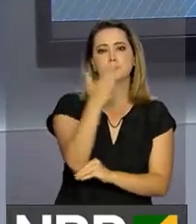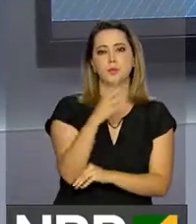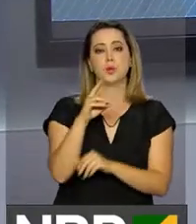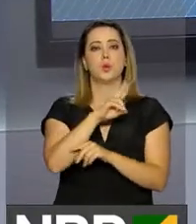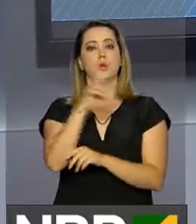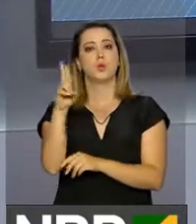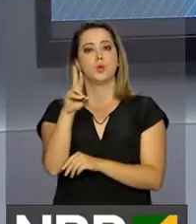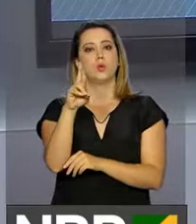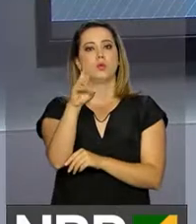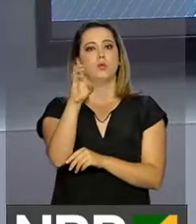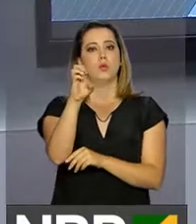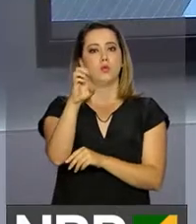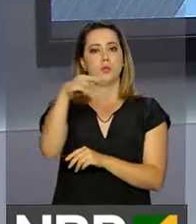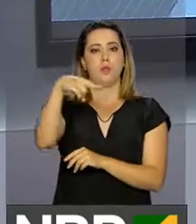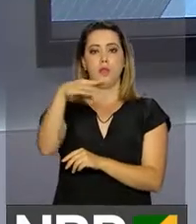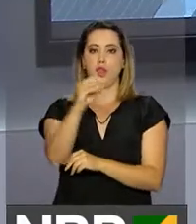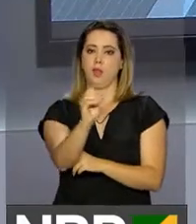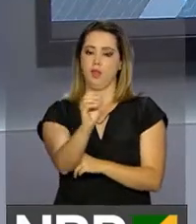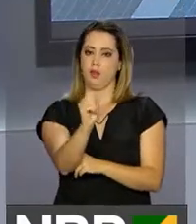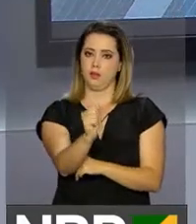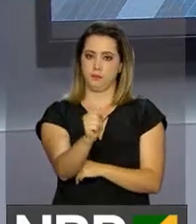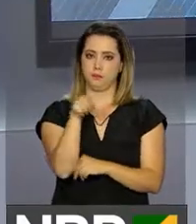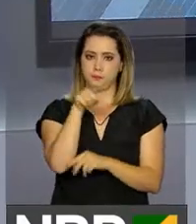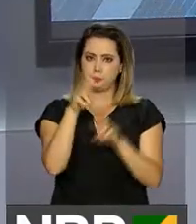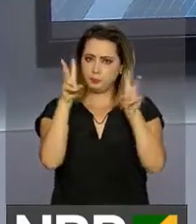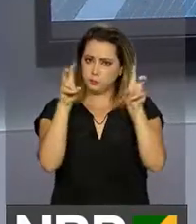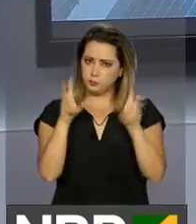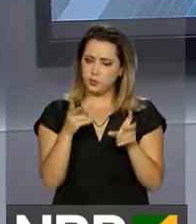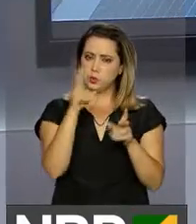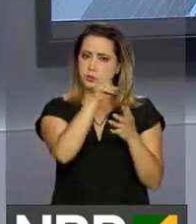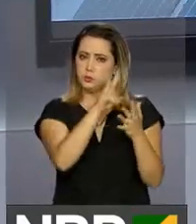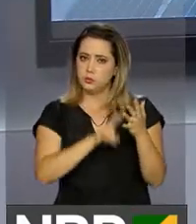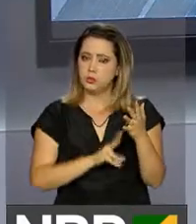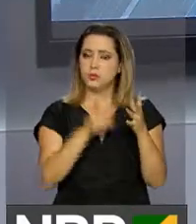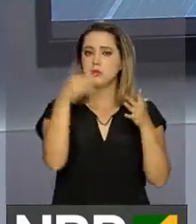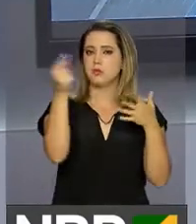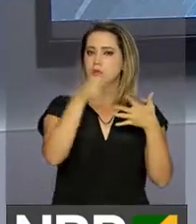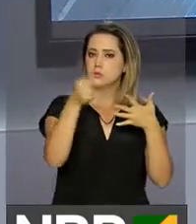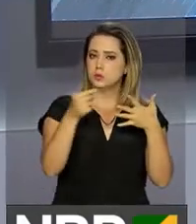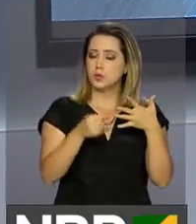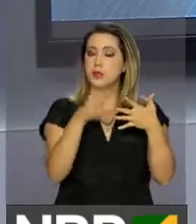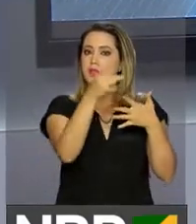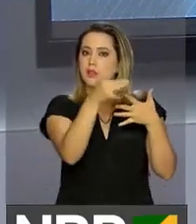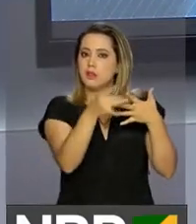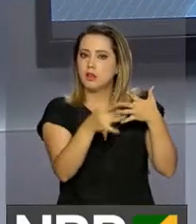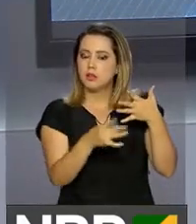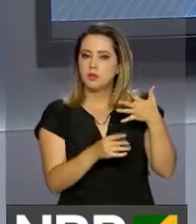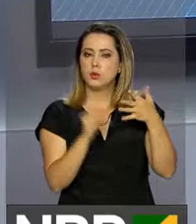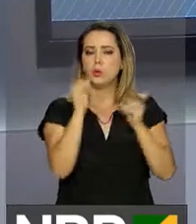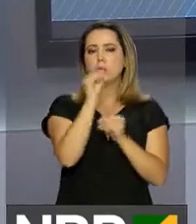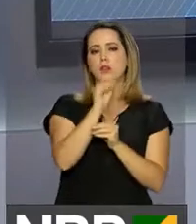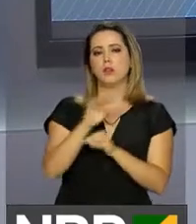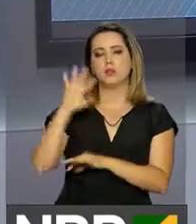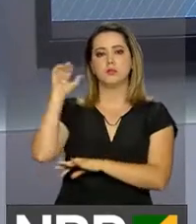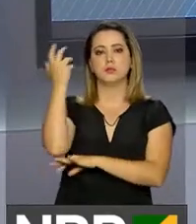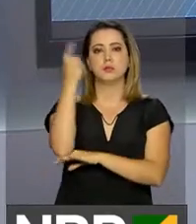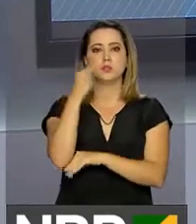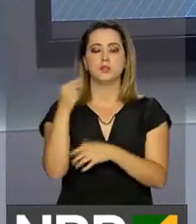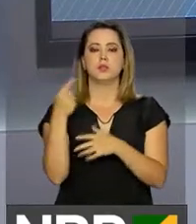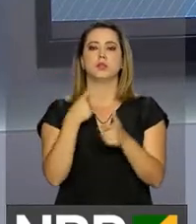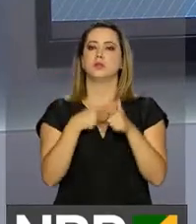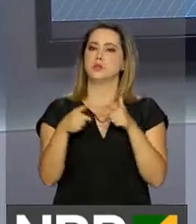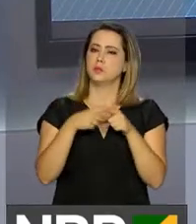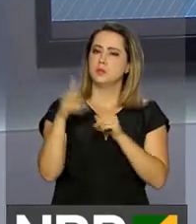associados à Renca. O texto esclarece as determinações do governo para a preservação ambiental, das questões